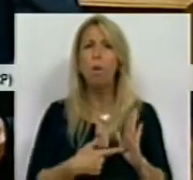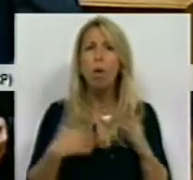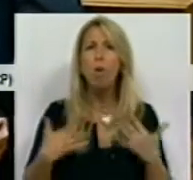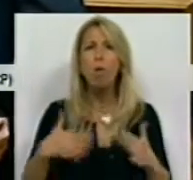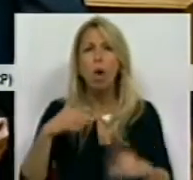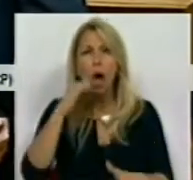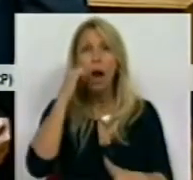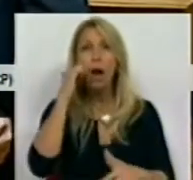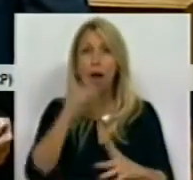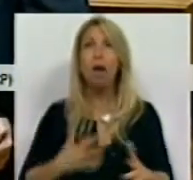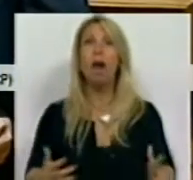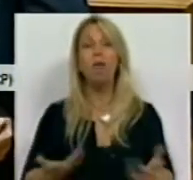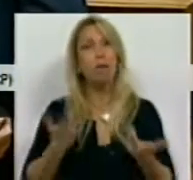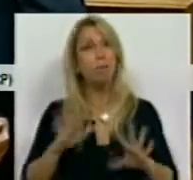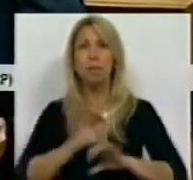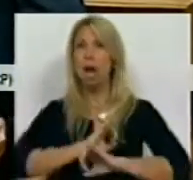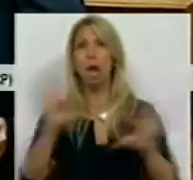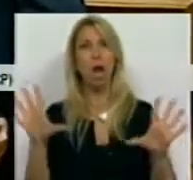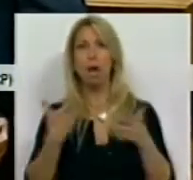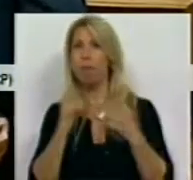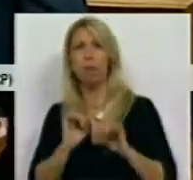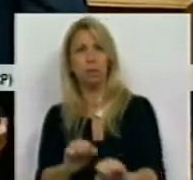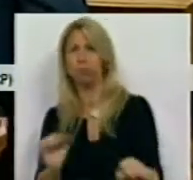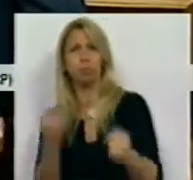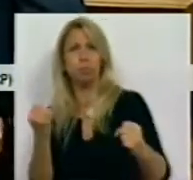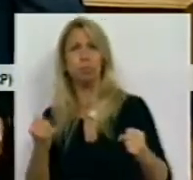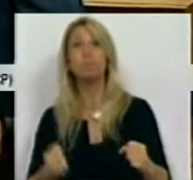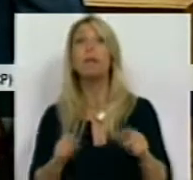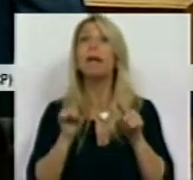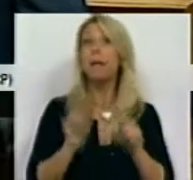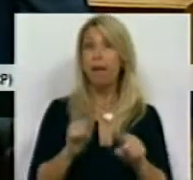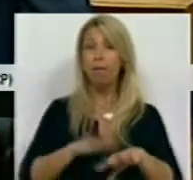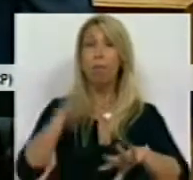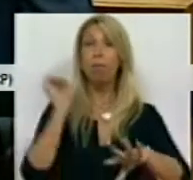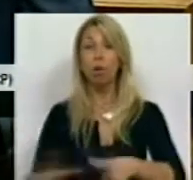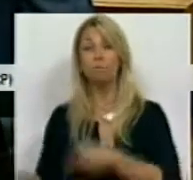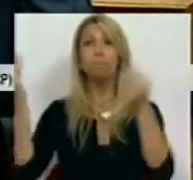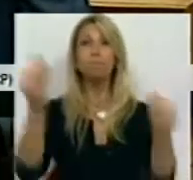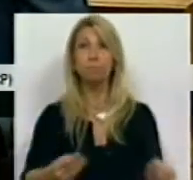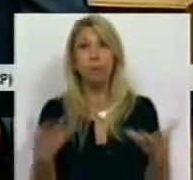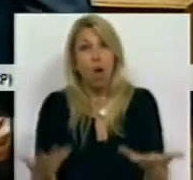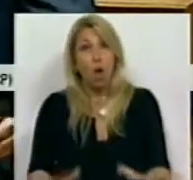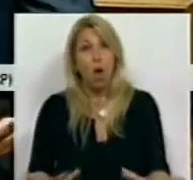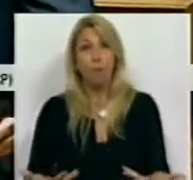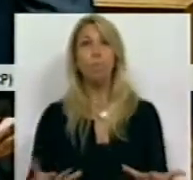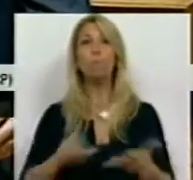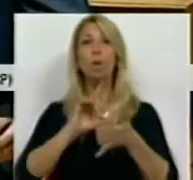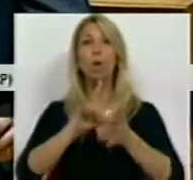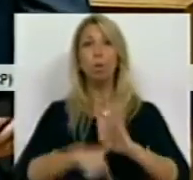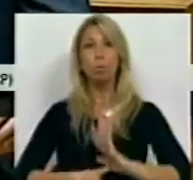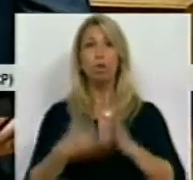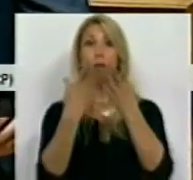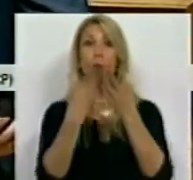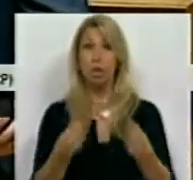gravidade e têm de ser claramente rejeitadas. É nesse sentido que apresentamos neste momento o projeto de